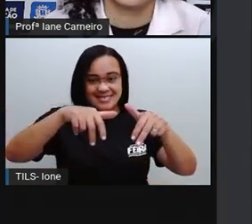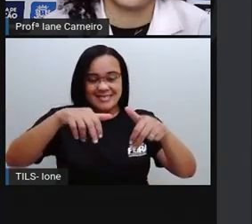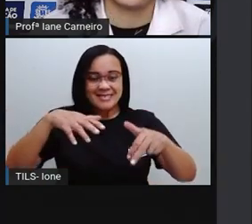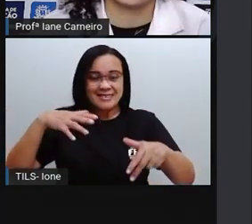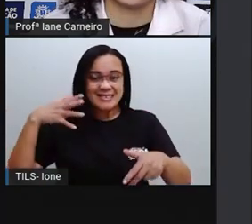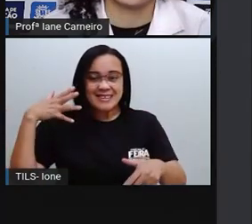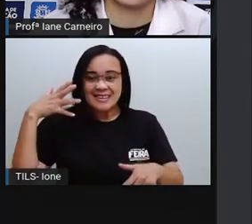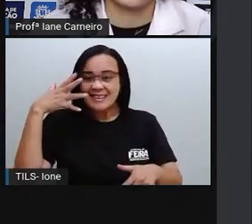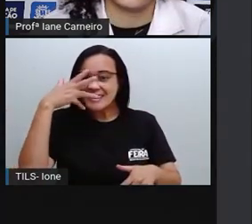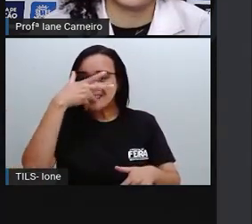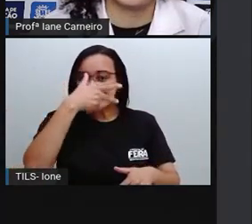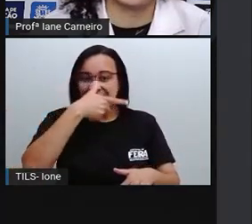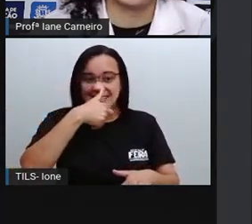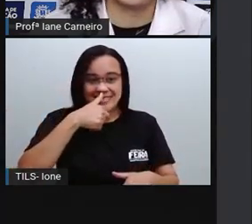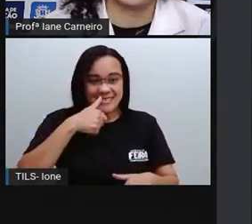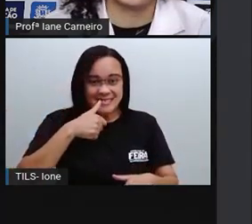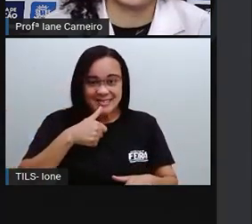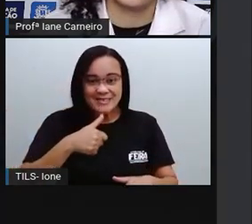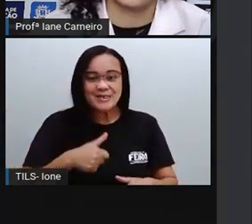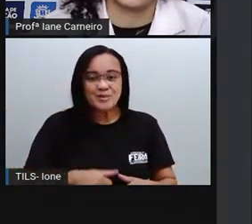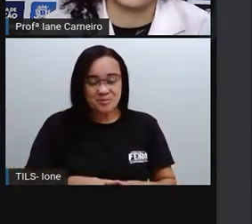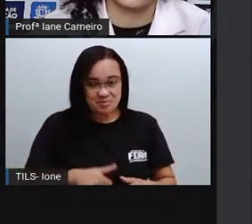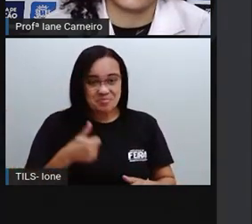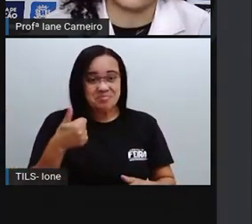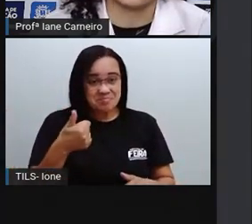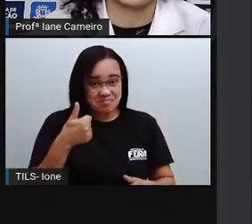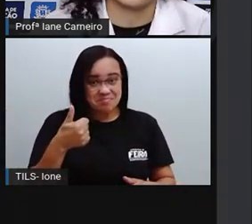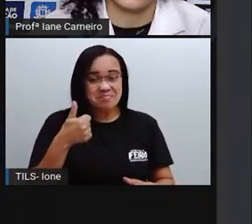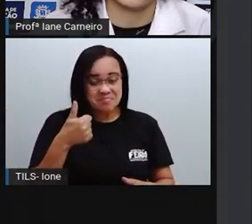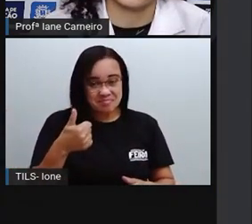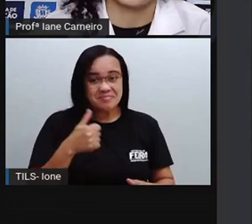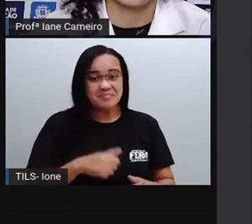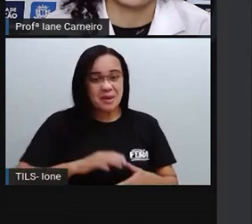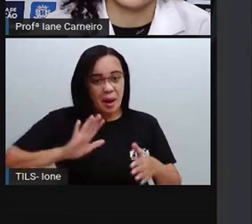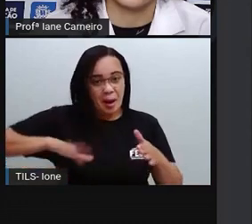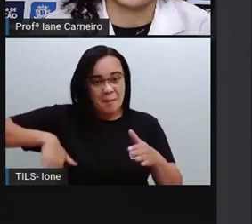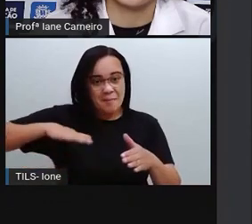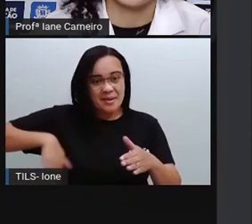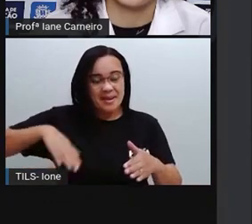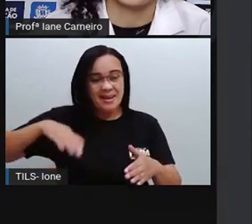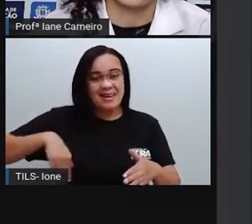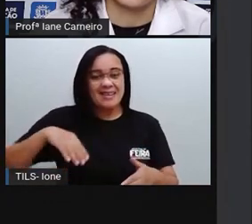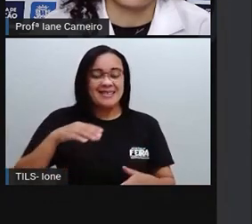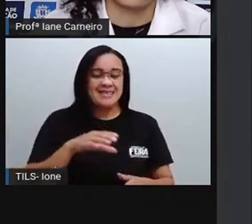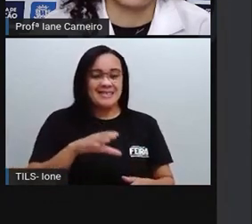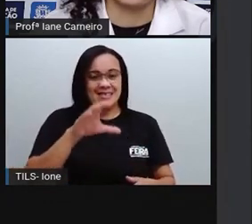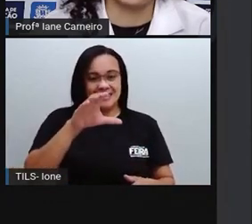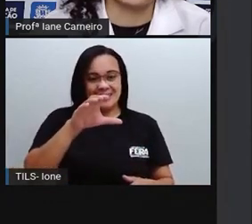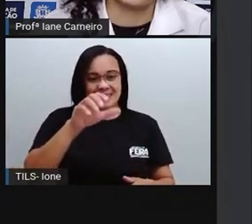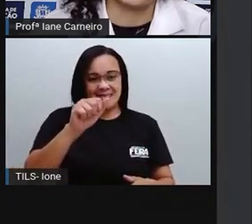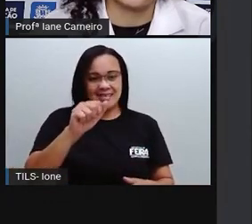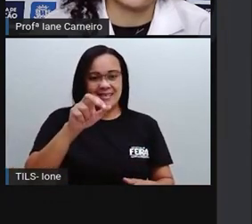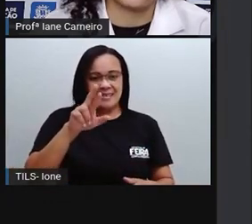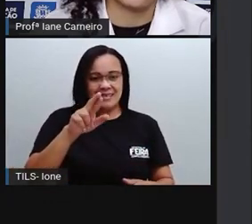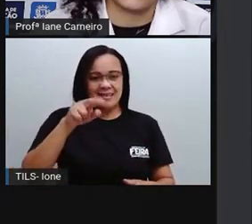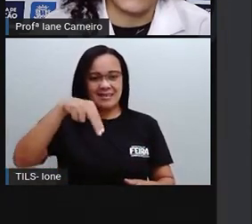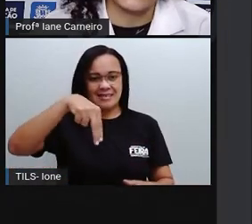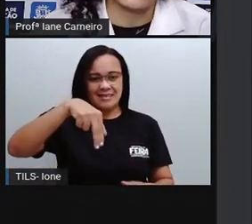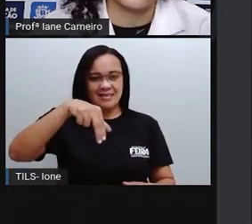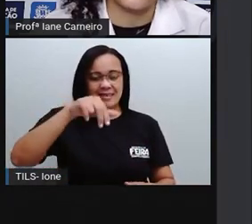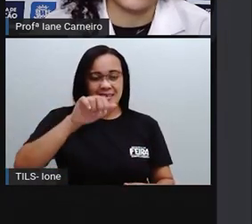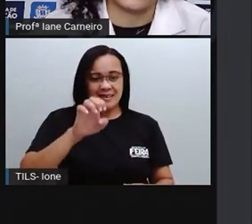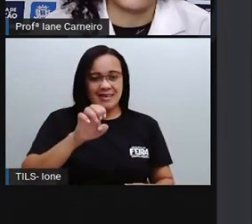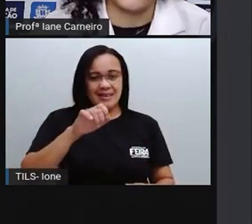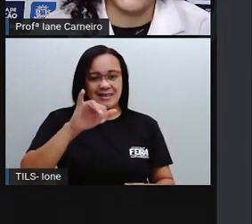Olha só que lugar lindo que é a Praia dos Carneiros. Olha só. Muito lindo. E esse lugar fica lá